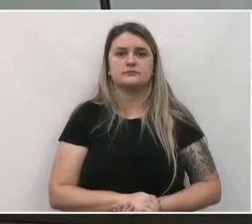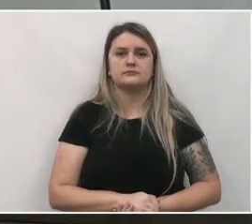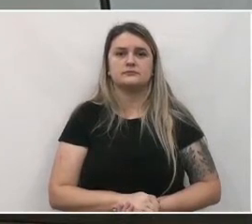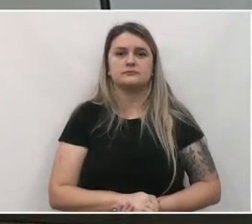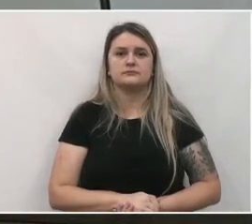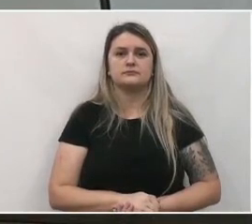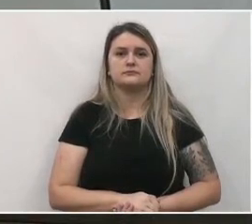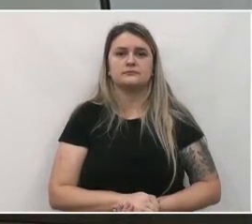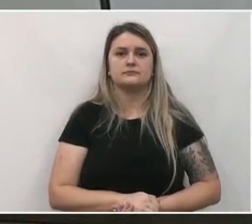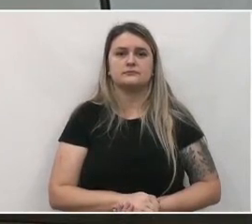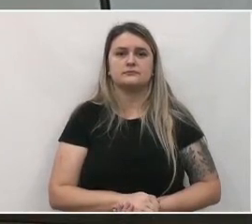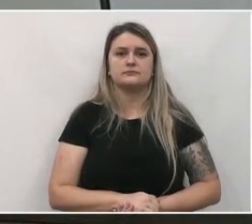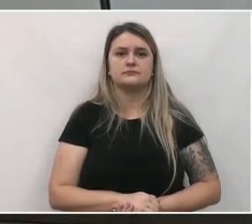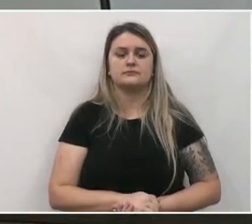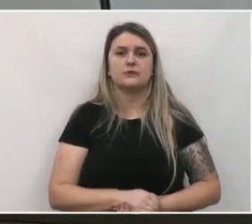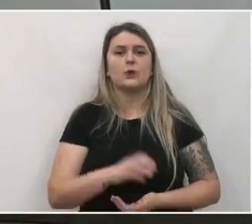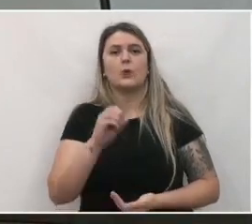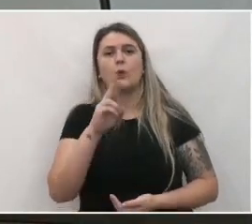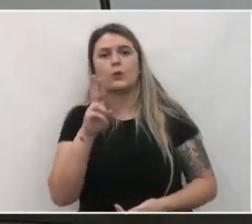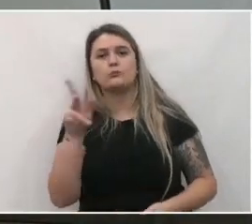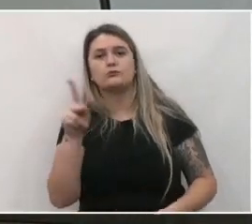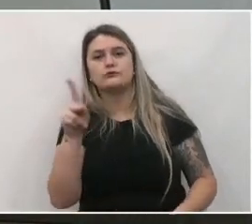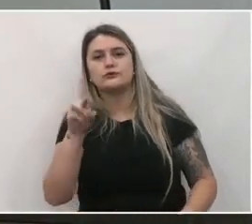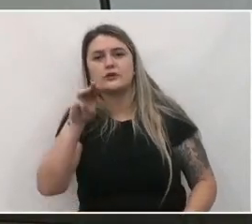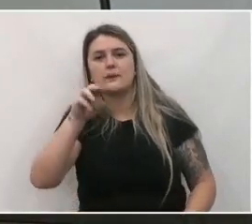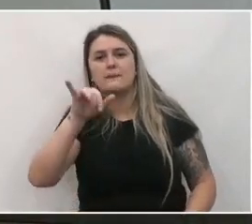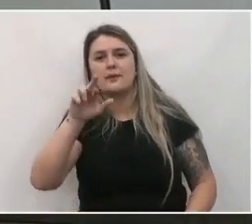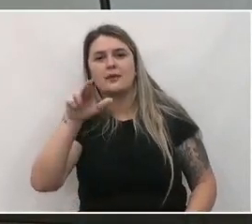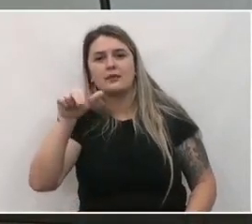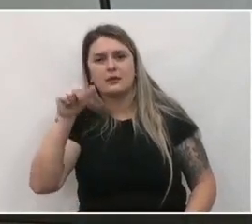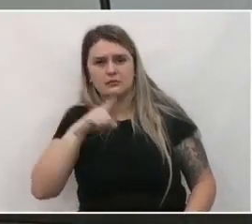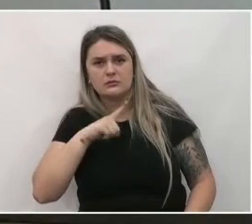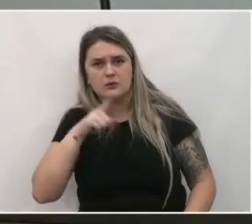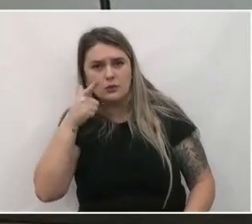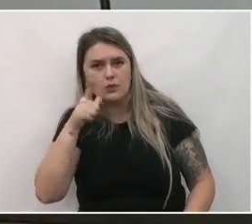Vanessa? Professora Mirna? Vocês estão ouvindo a gente?